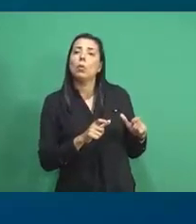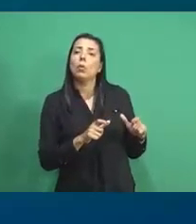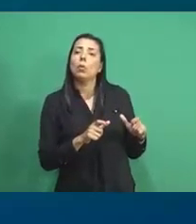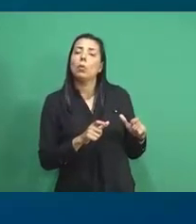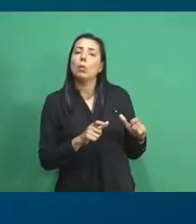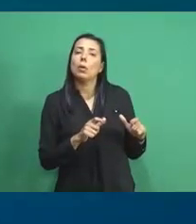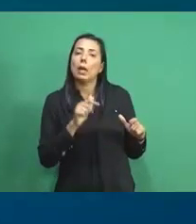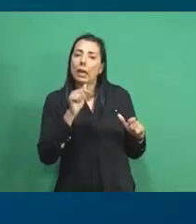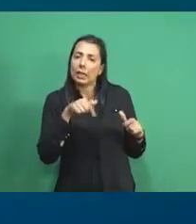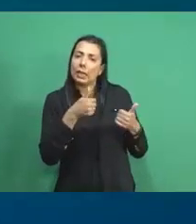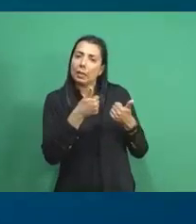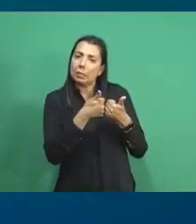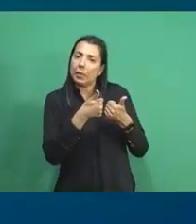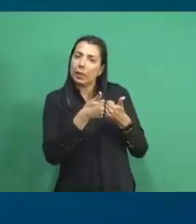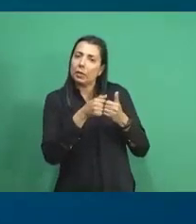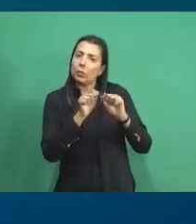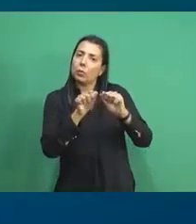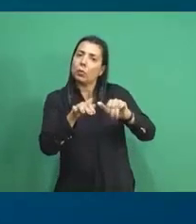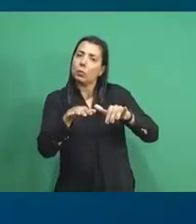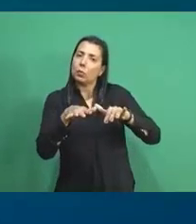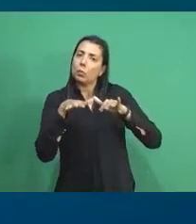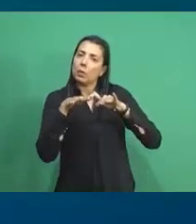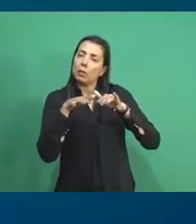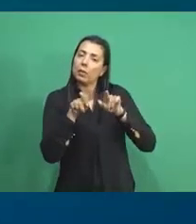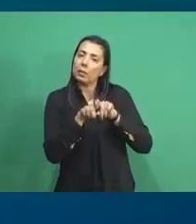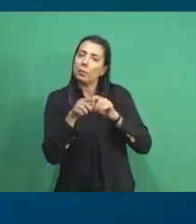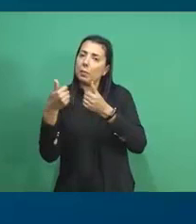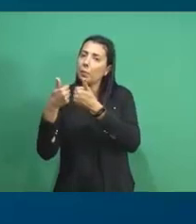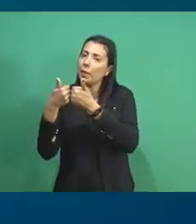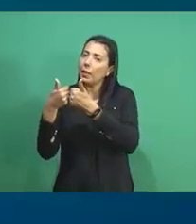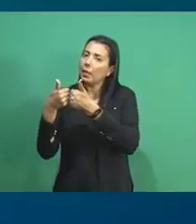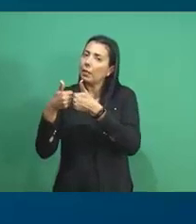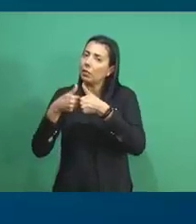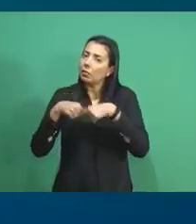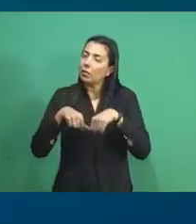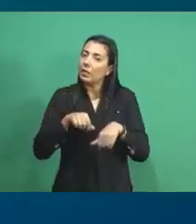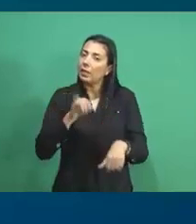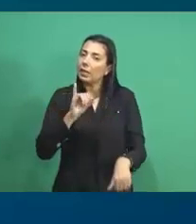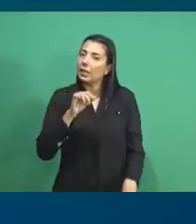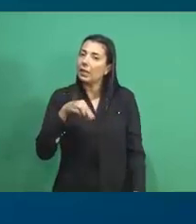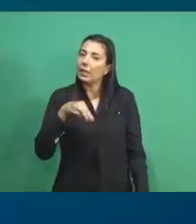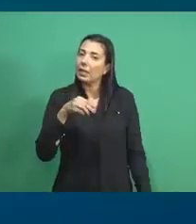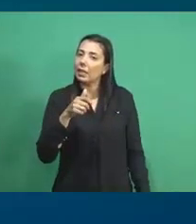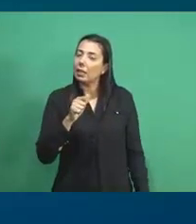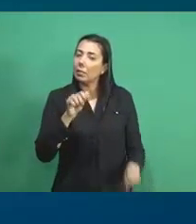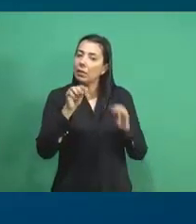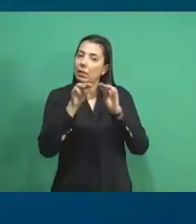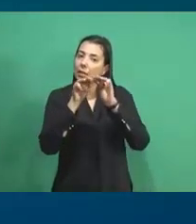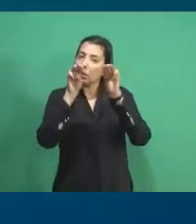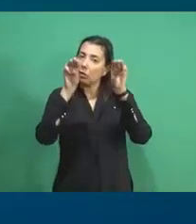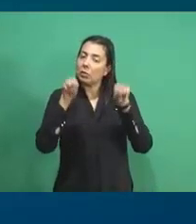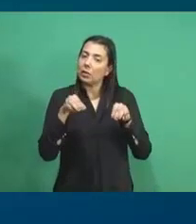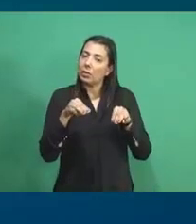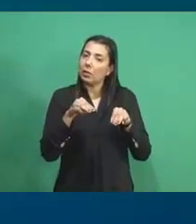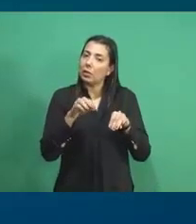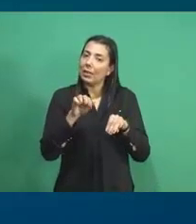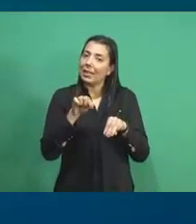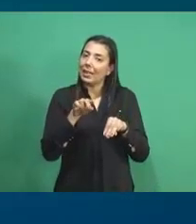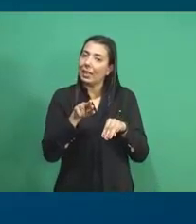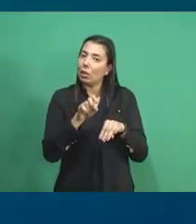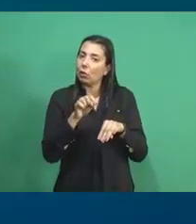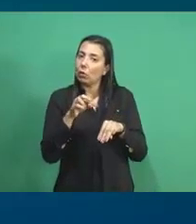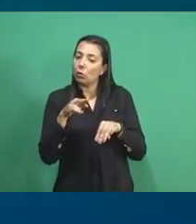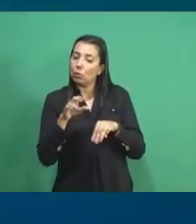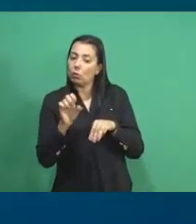aqui próximo do palco, gente, e do lado fica o IMA e o Museu GELD. INSA também.